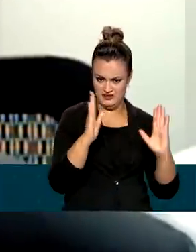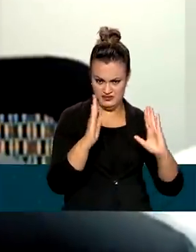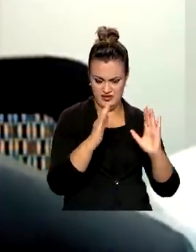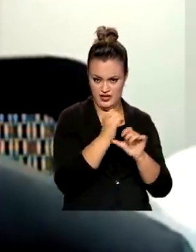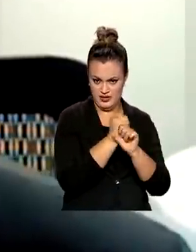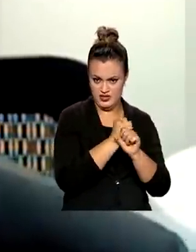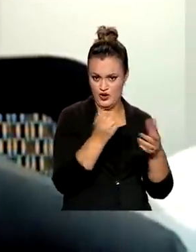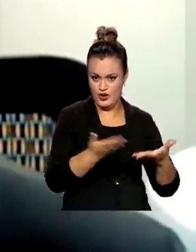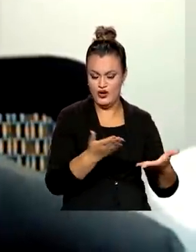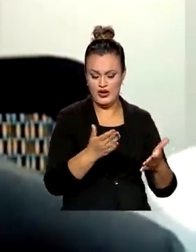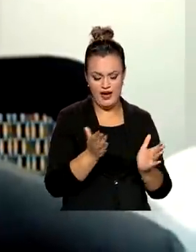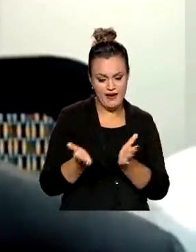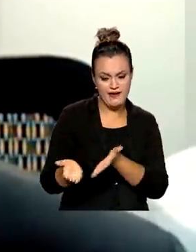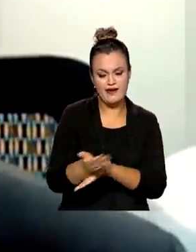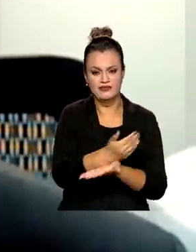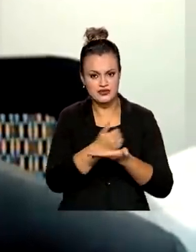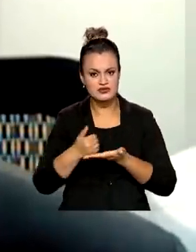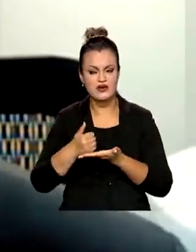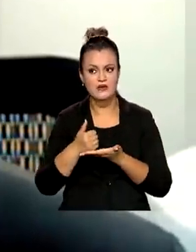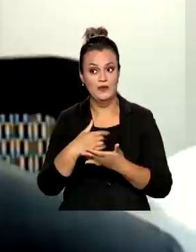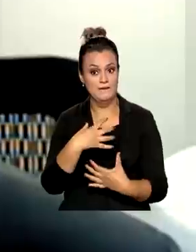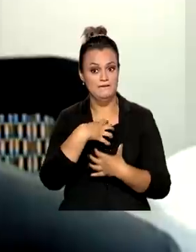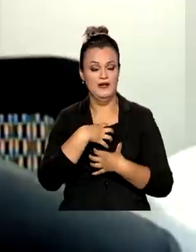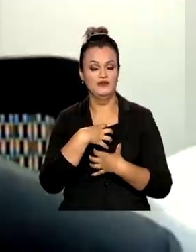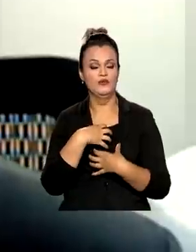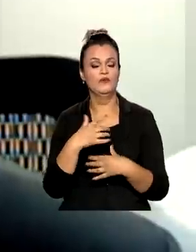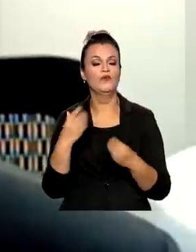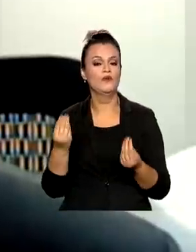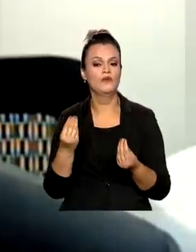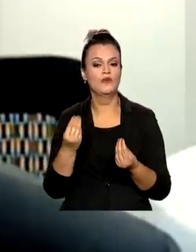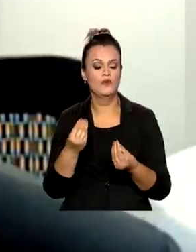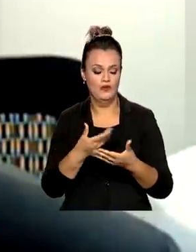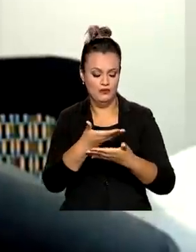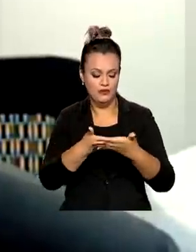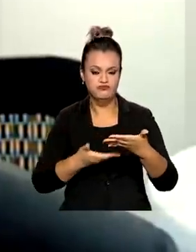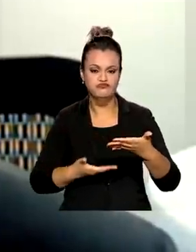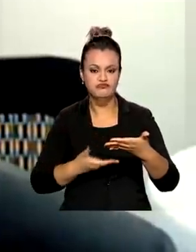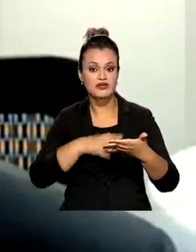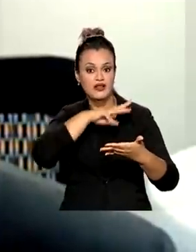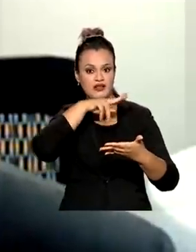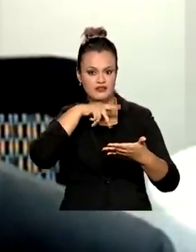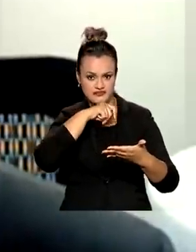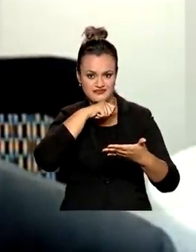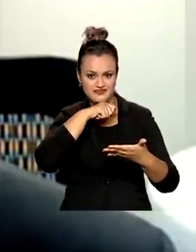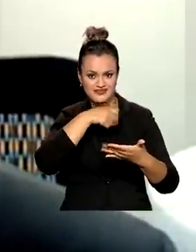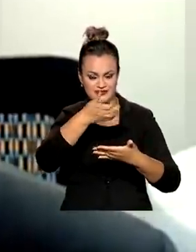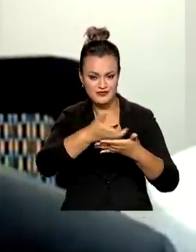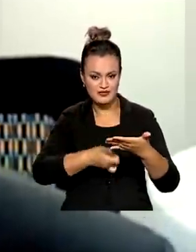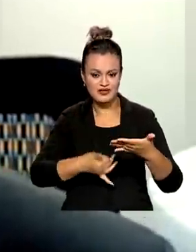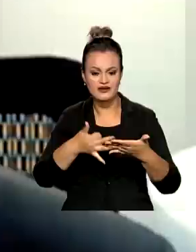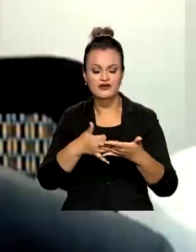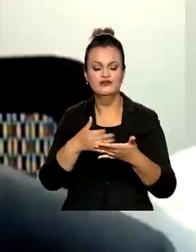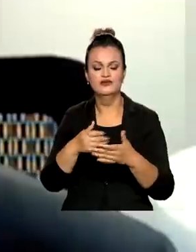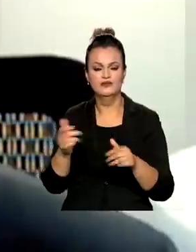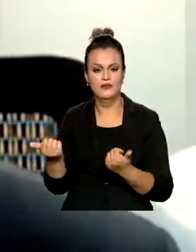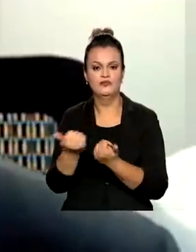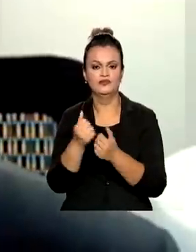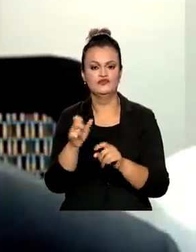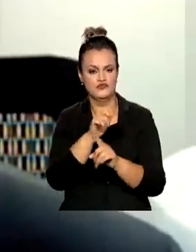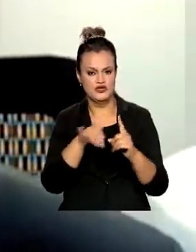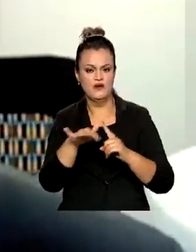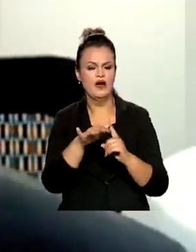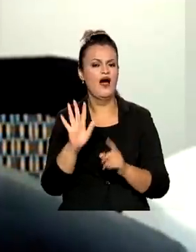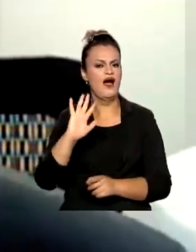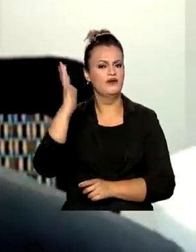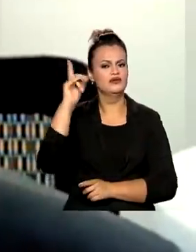a arrecadação é fortemente impactada pela declaração de ajuste do imposto de renda e da contribuição social. O